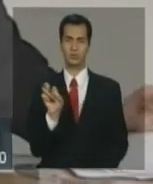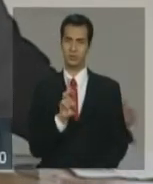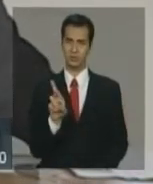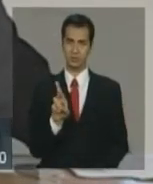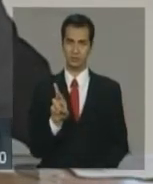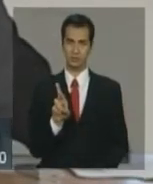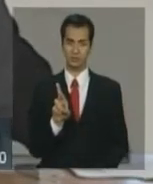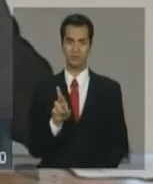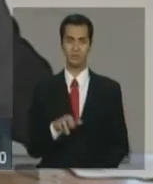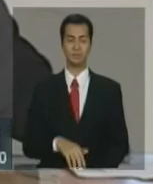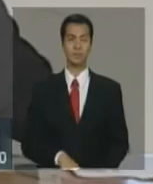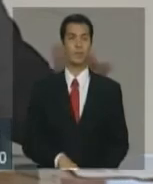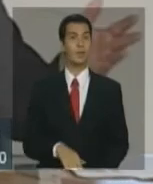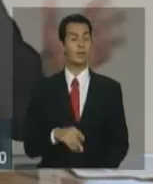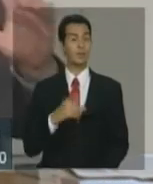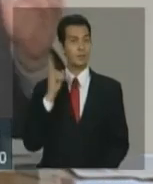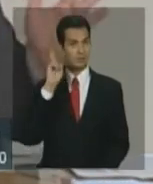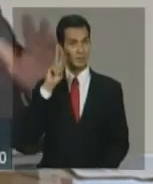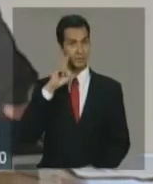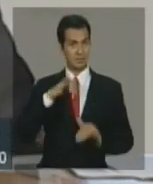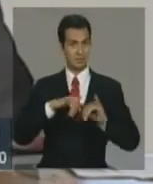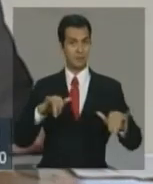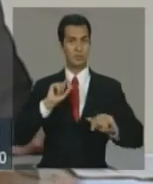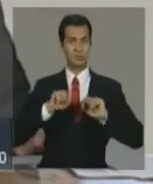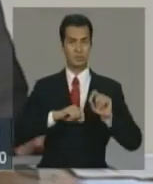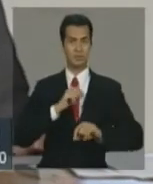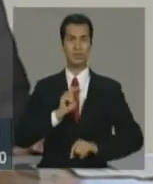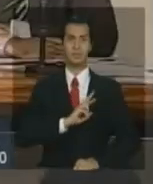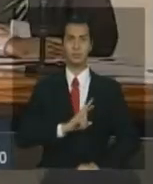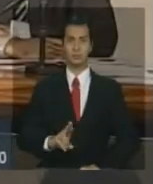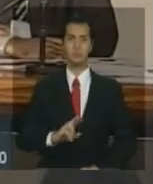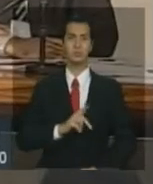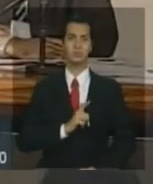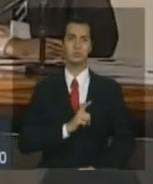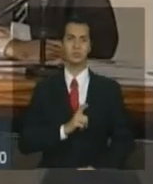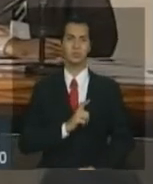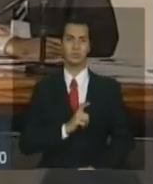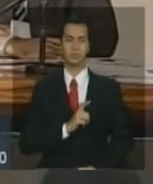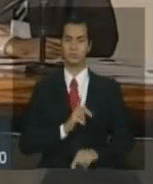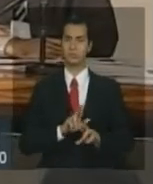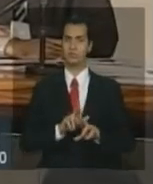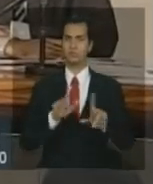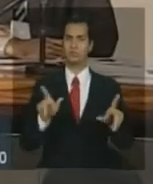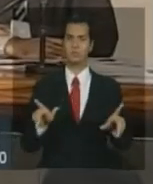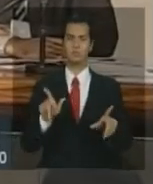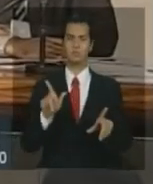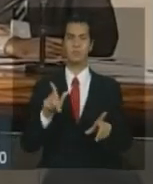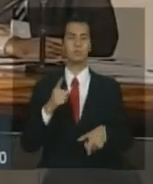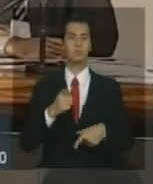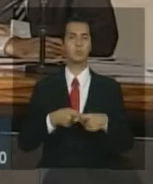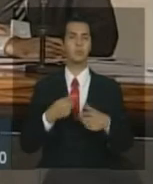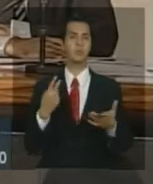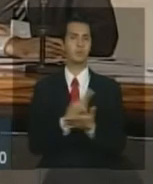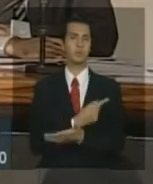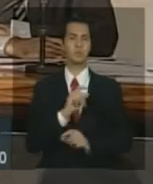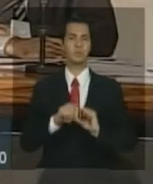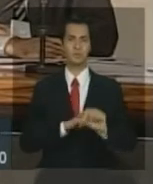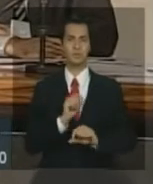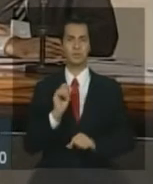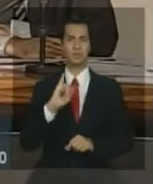Sempre lembrando que esse resultado tem uma atipicidade decorrente do fato de que o simples